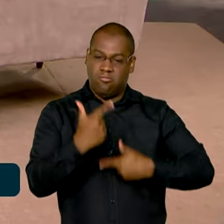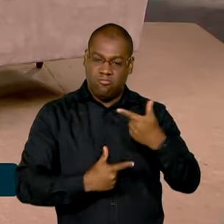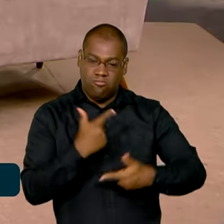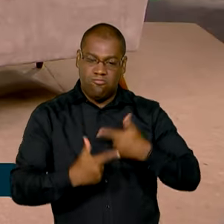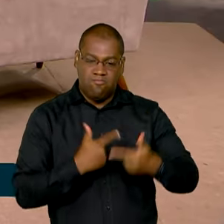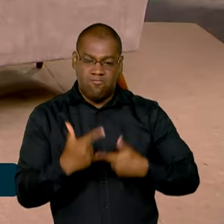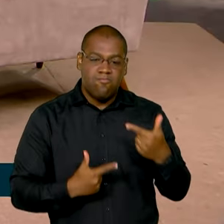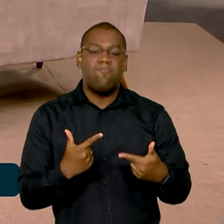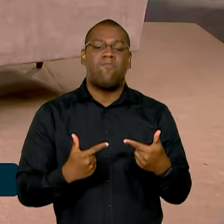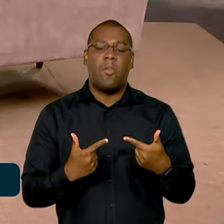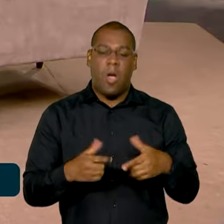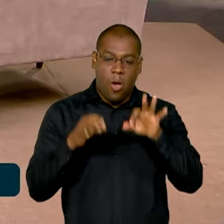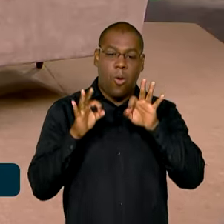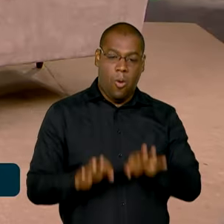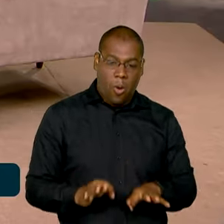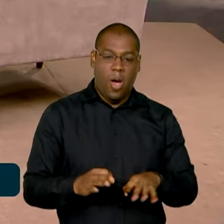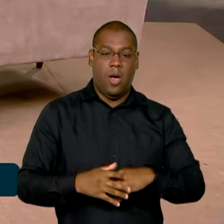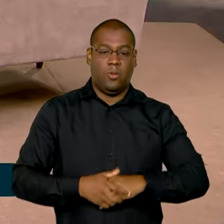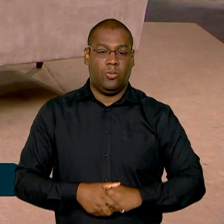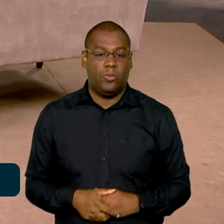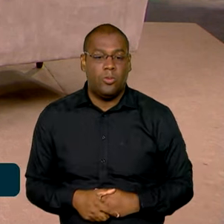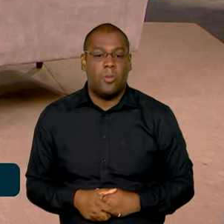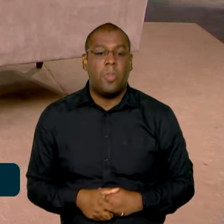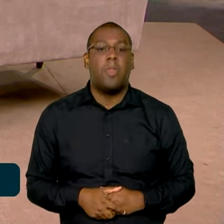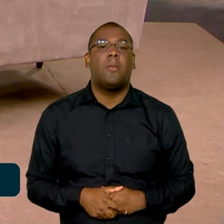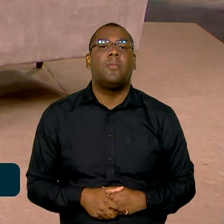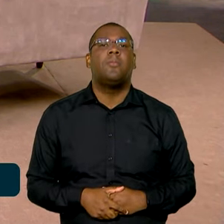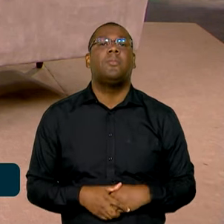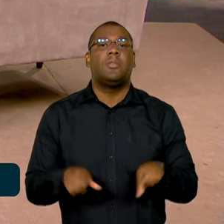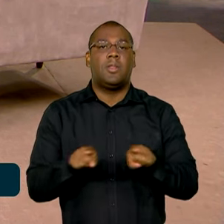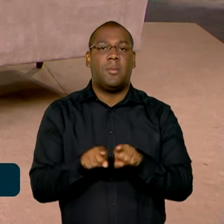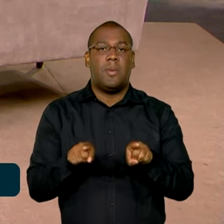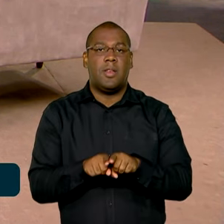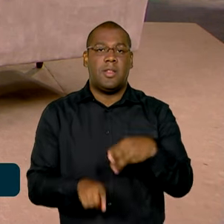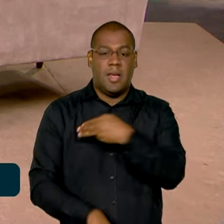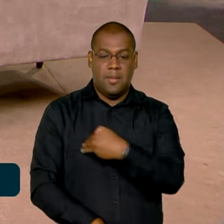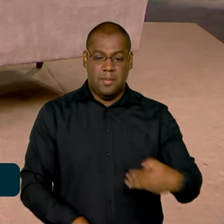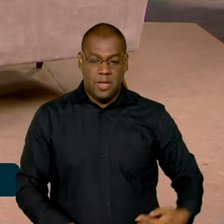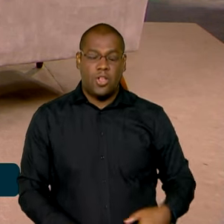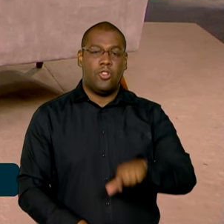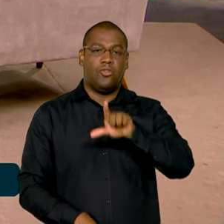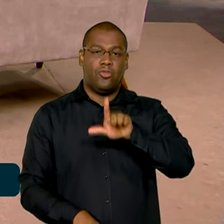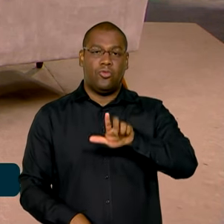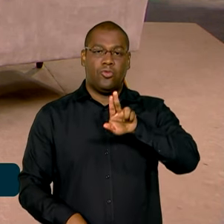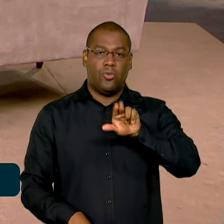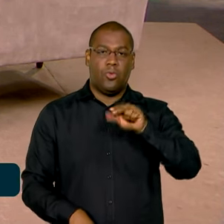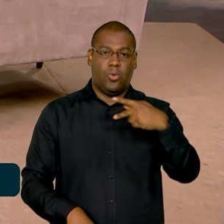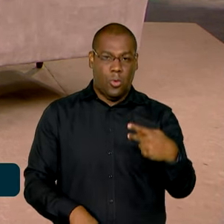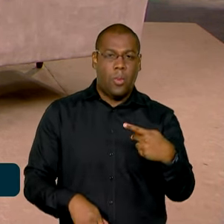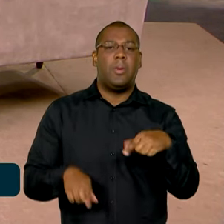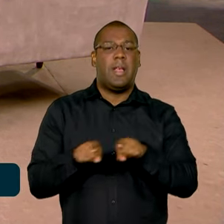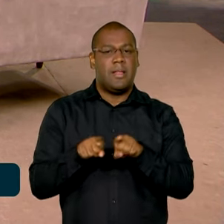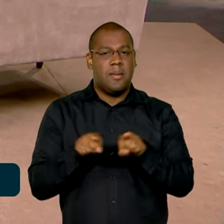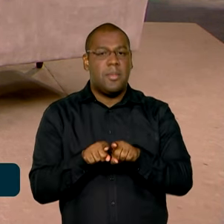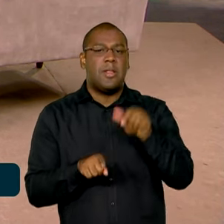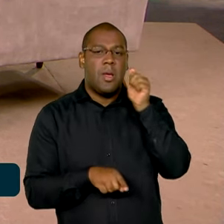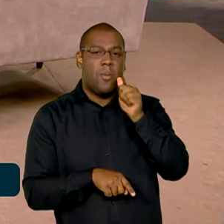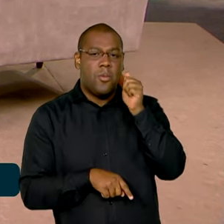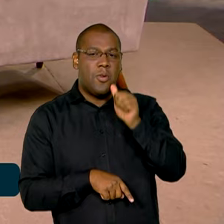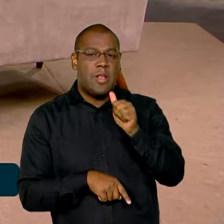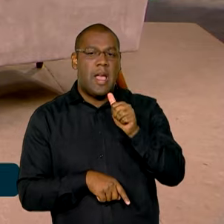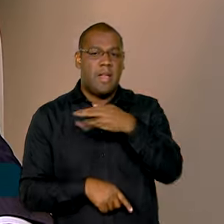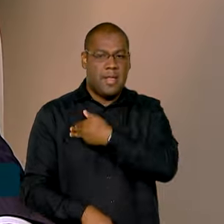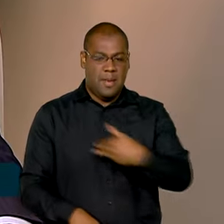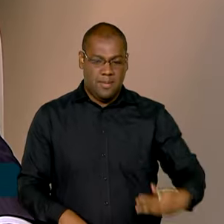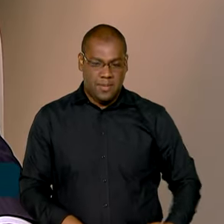à população e sabem da importância do seu trabalho. E depois, o ministro Lupe com a ministra Ester, e aí agradeço